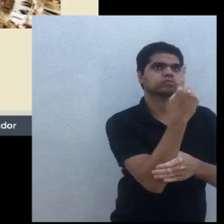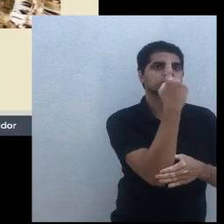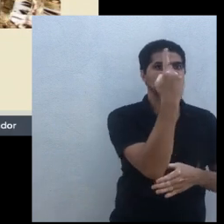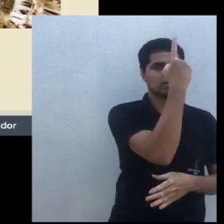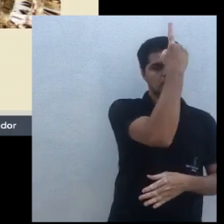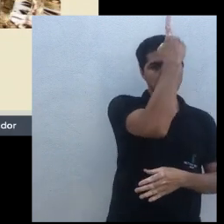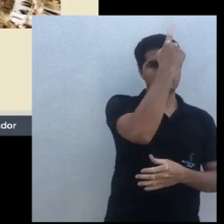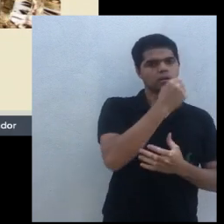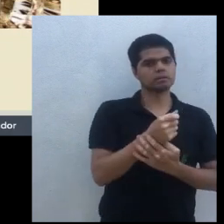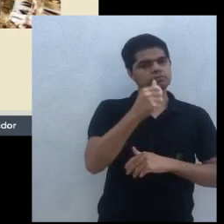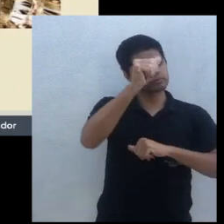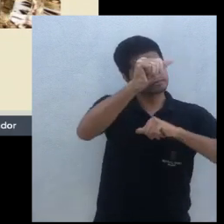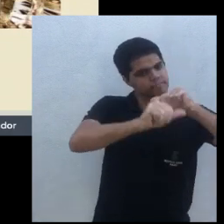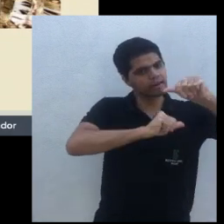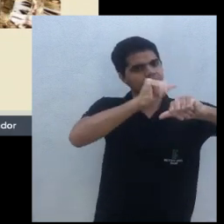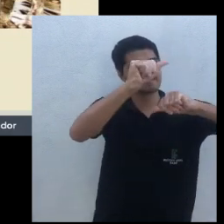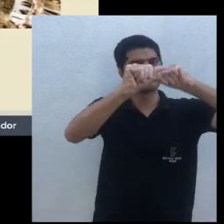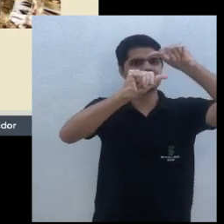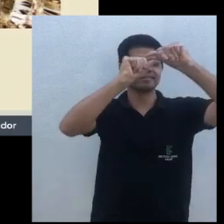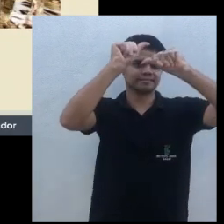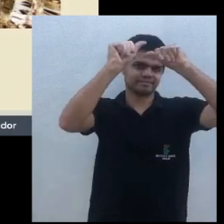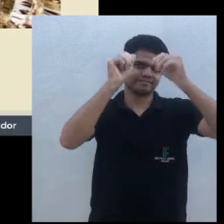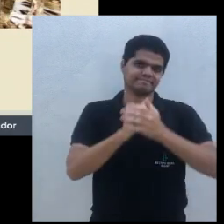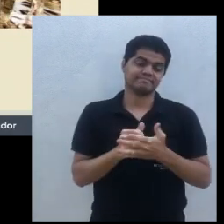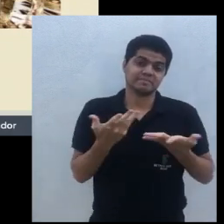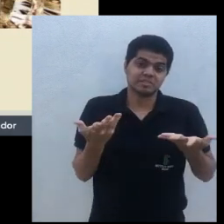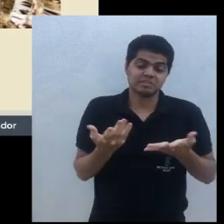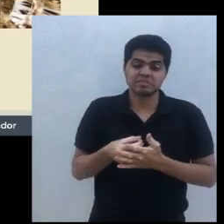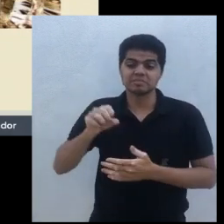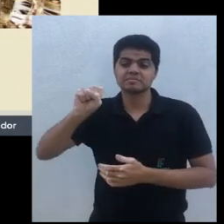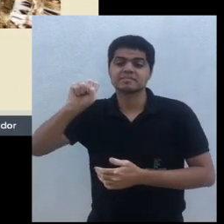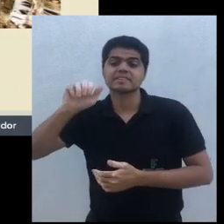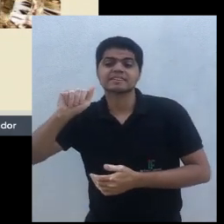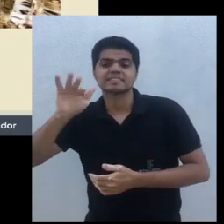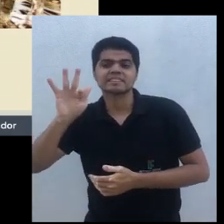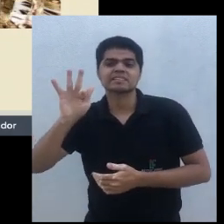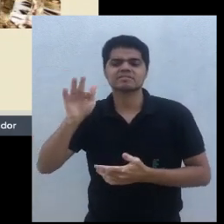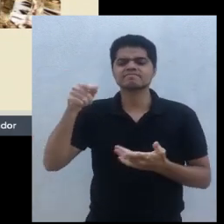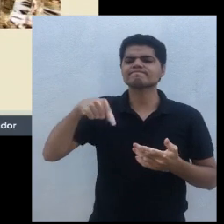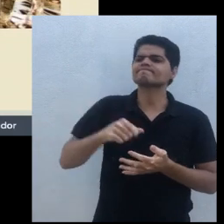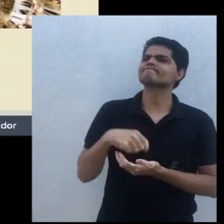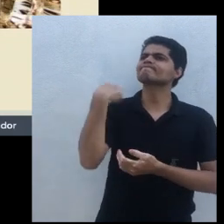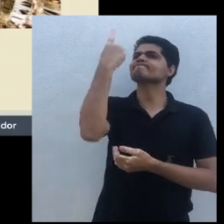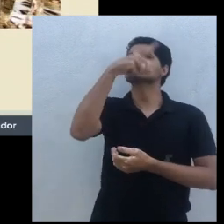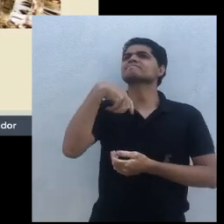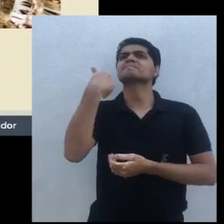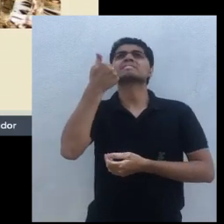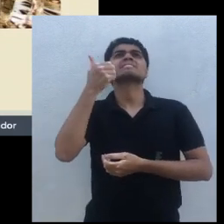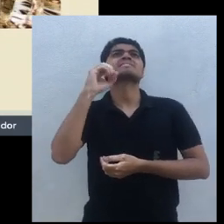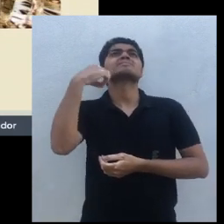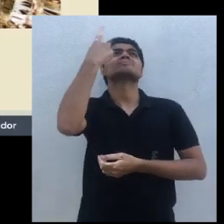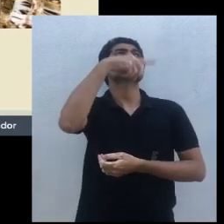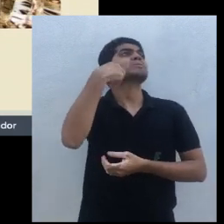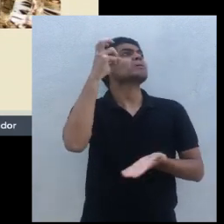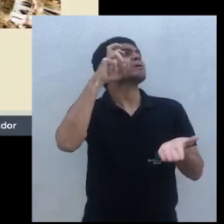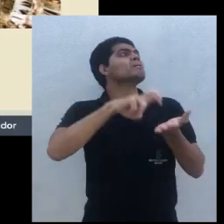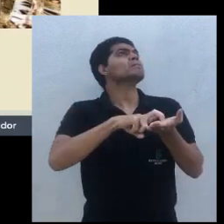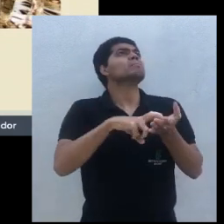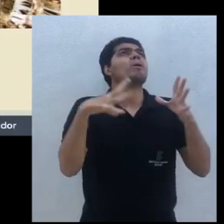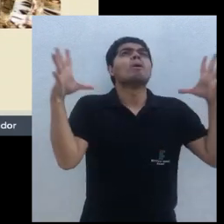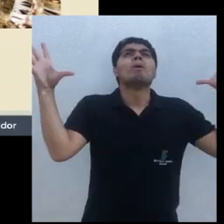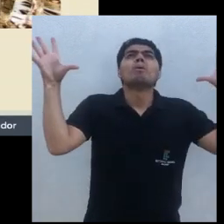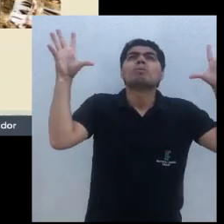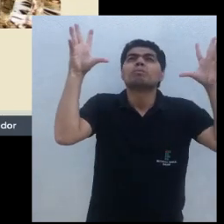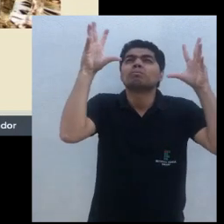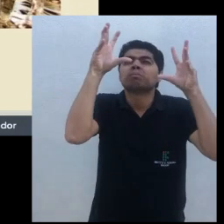muito grande. E, de repente, você montar um SAF que dá 10 horas da manhã, está todo escuro, muito fechado, e